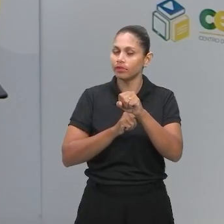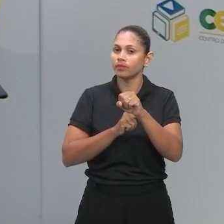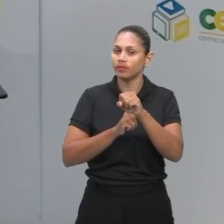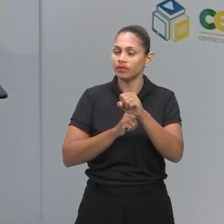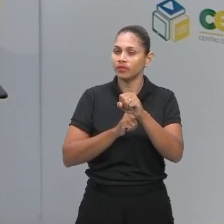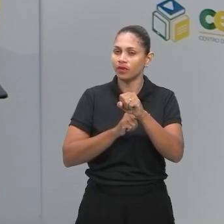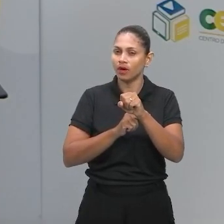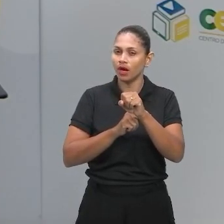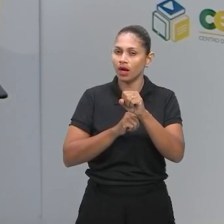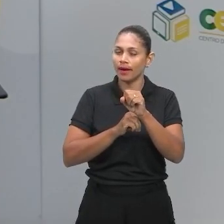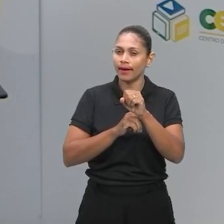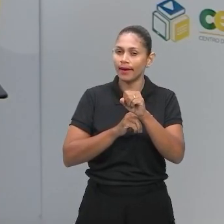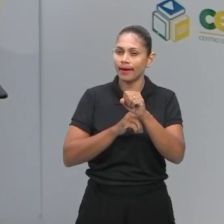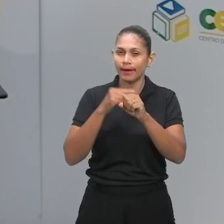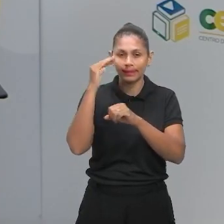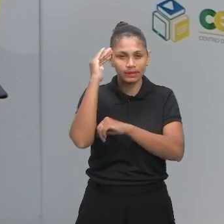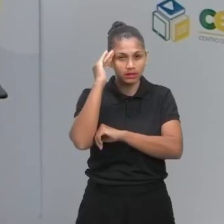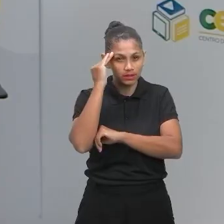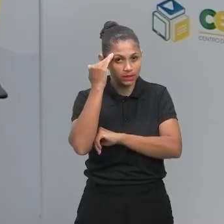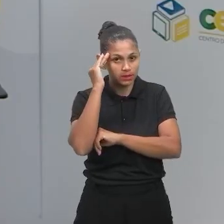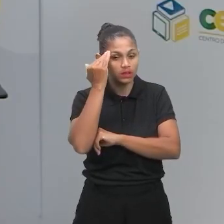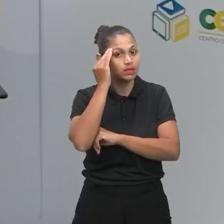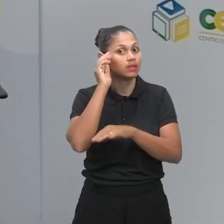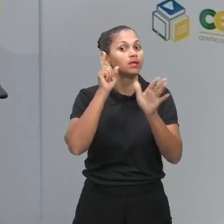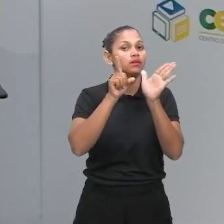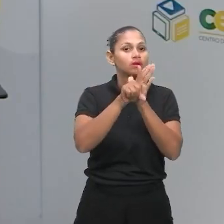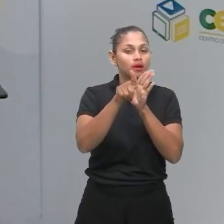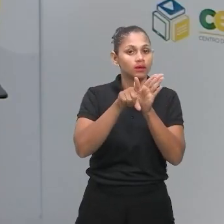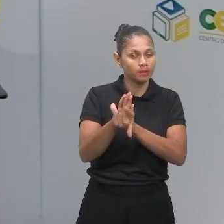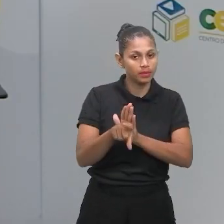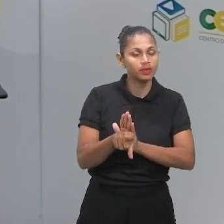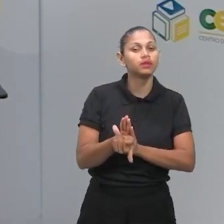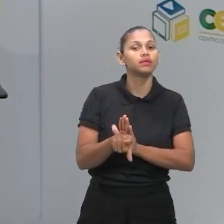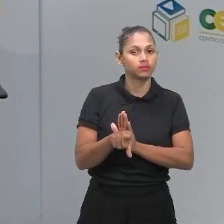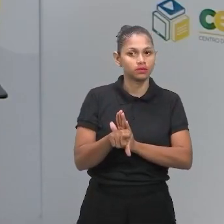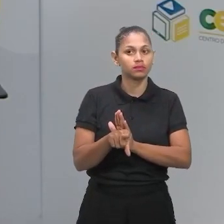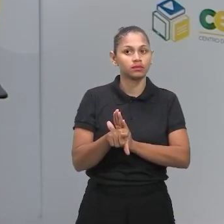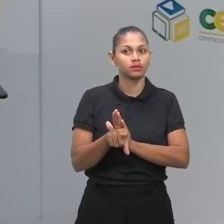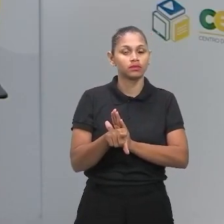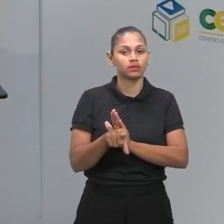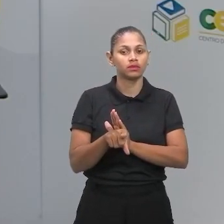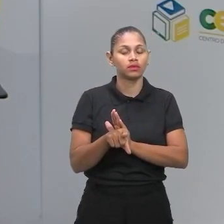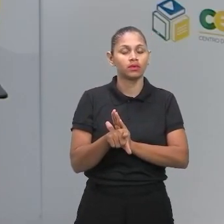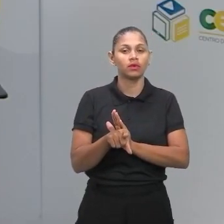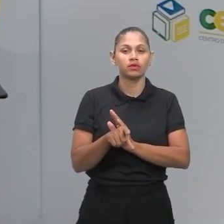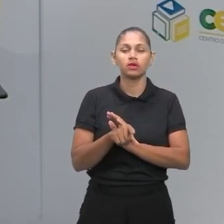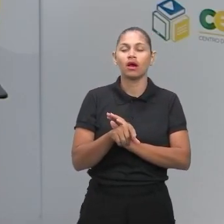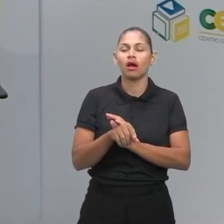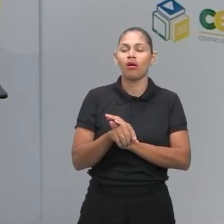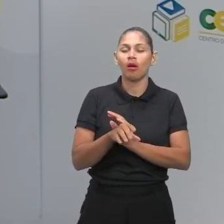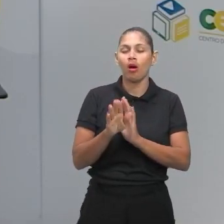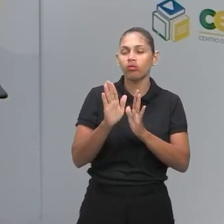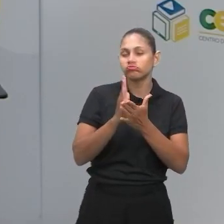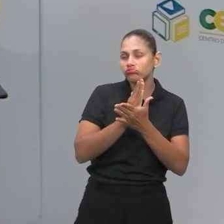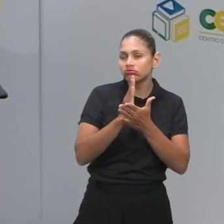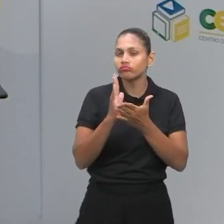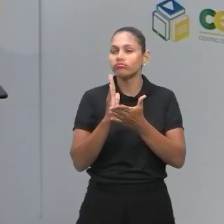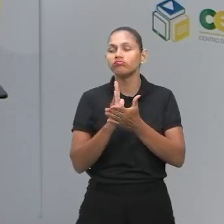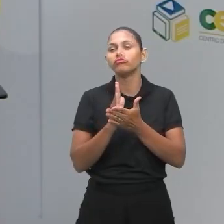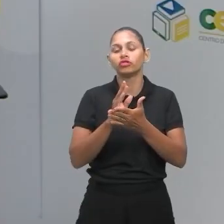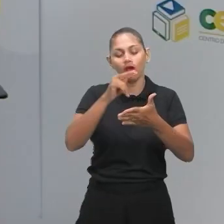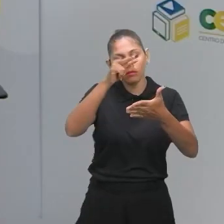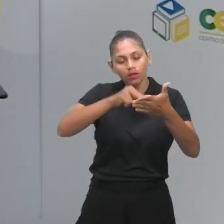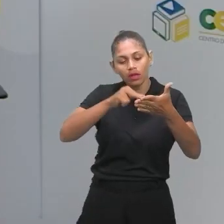comando da questão? Vamos ler o comando da questão para ver se já dá para a gente entender alguma coisa? Muitas vezes você lê o comando e já entende o que é para resolver.